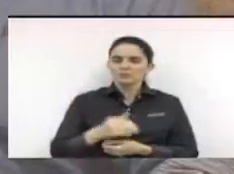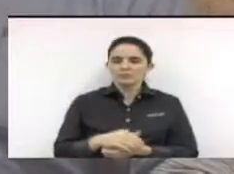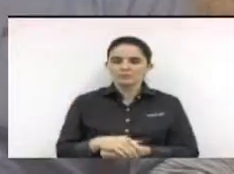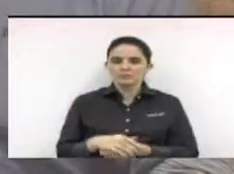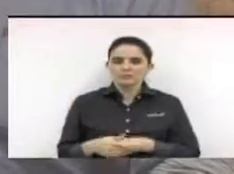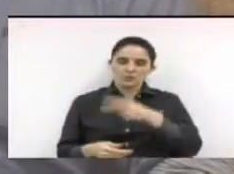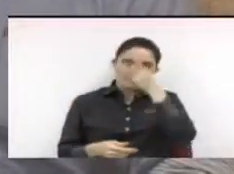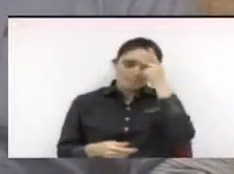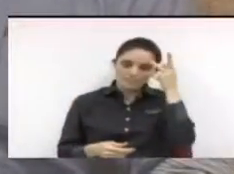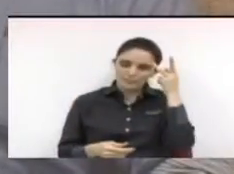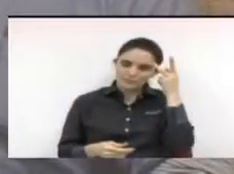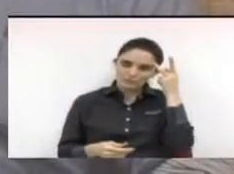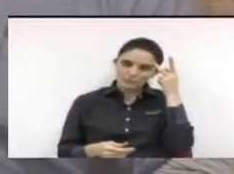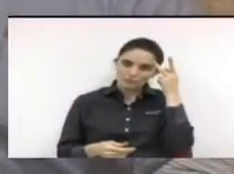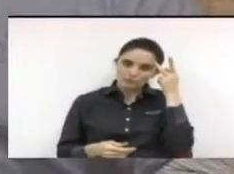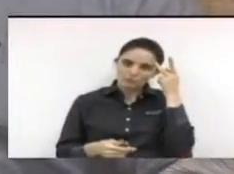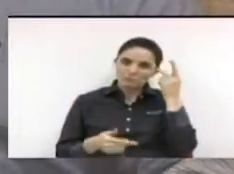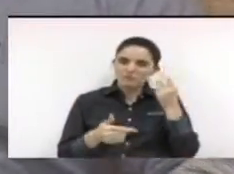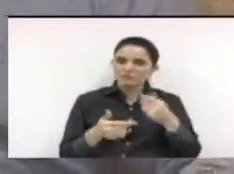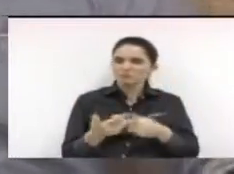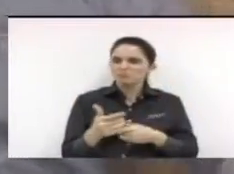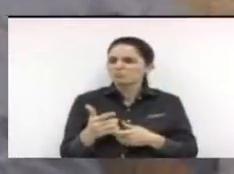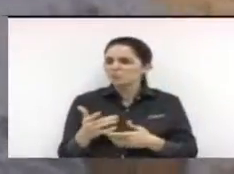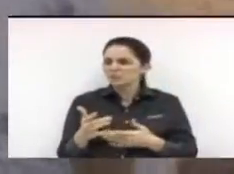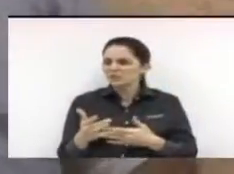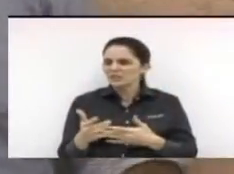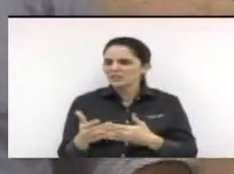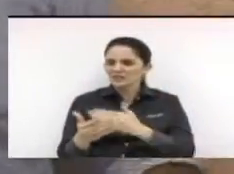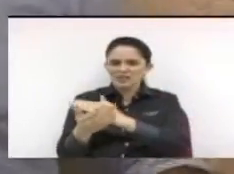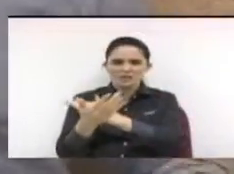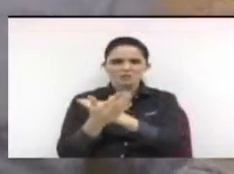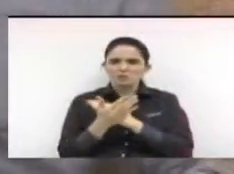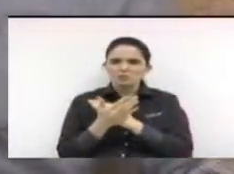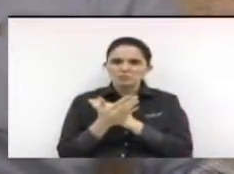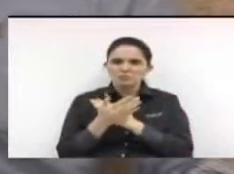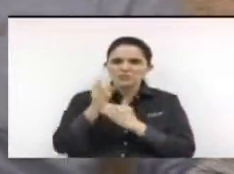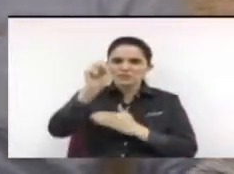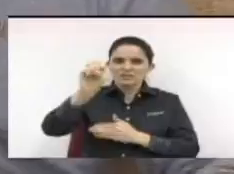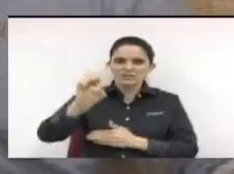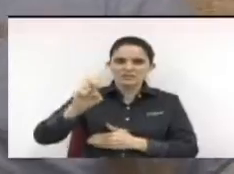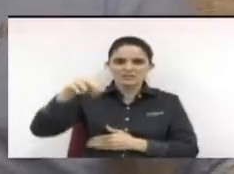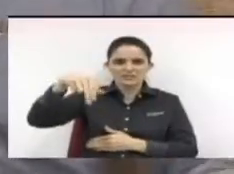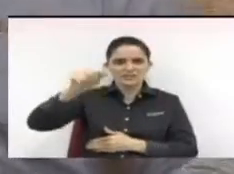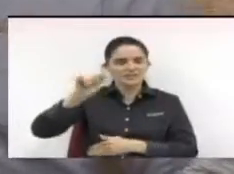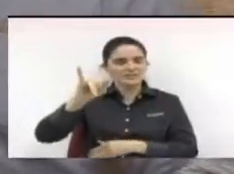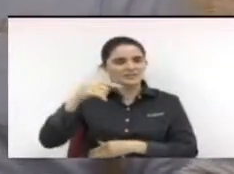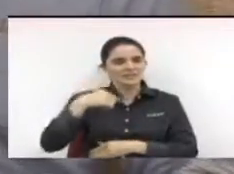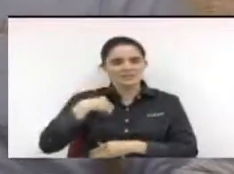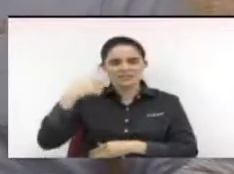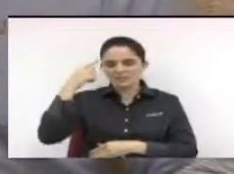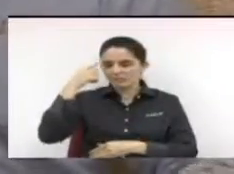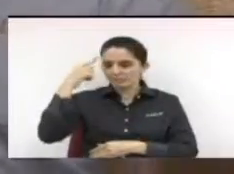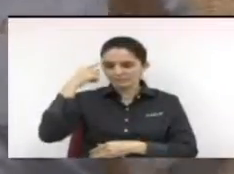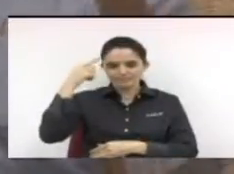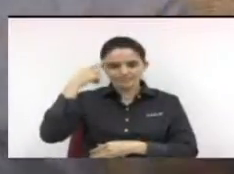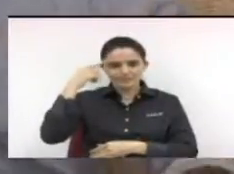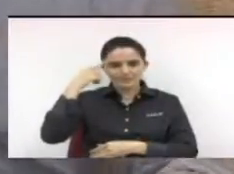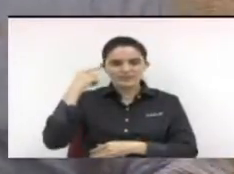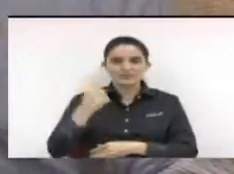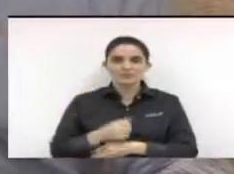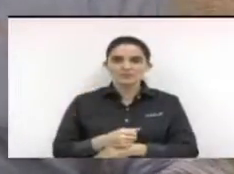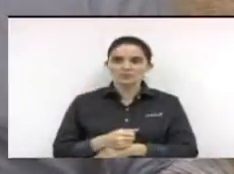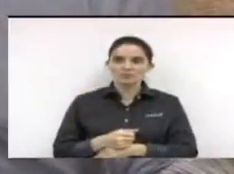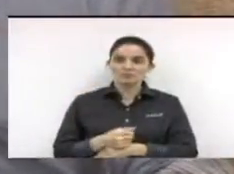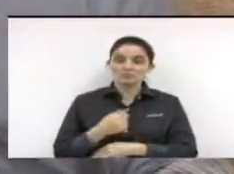cortou o meu coração. Portanto, eu disse para a bancada, conversei com alguns vereadores aqui e falei, olha, eu não tenho condições e se eu